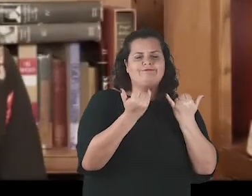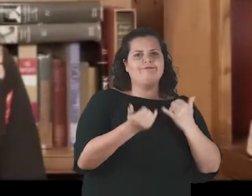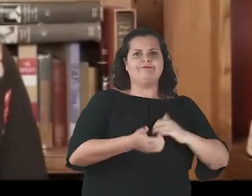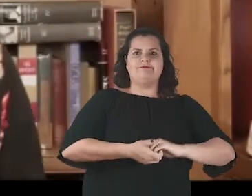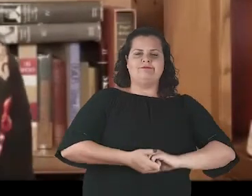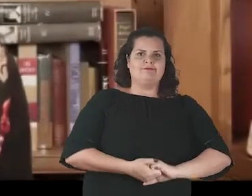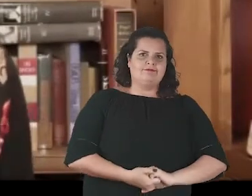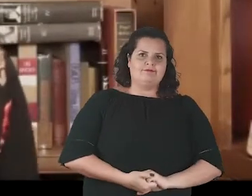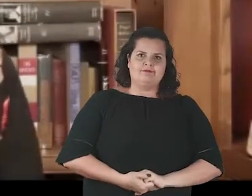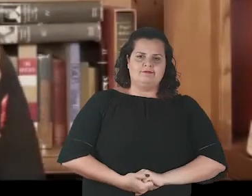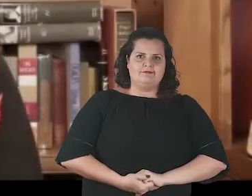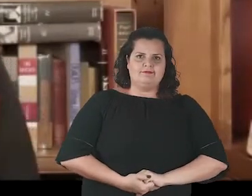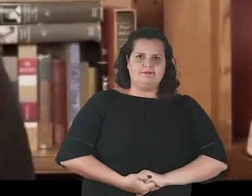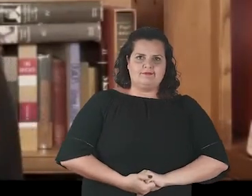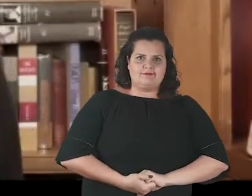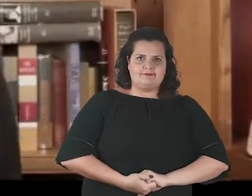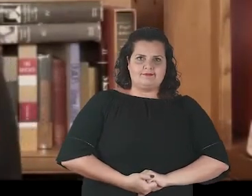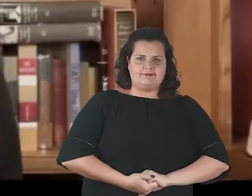voraz.